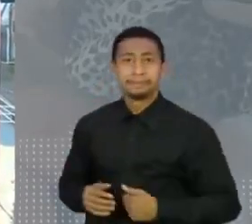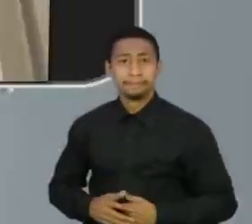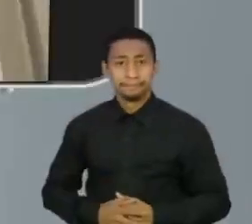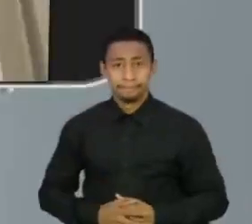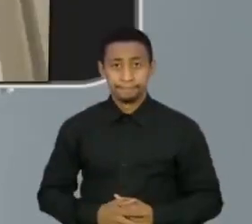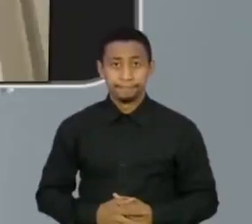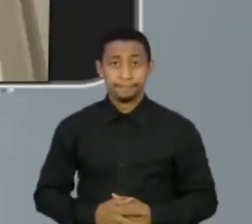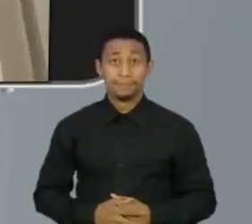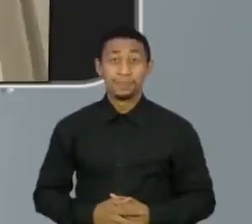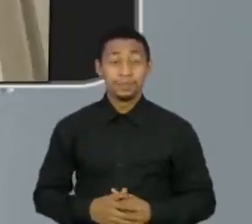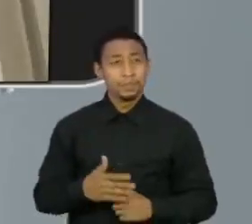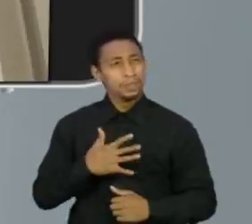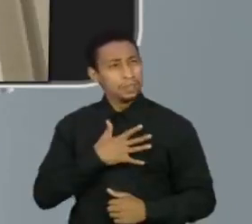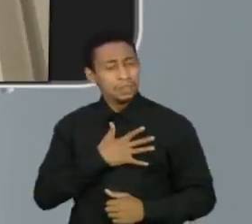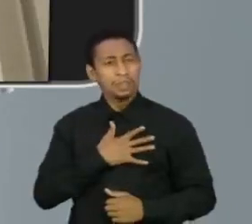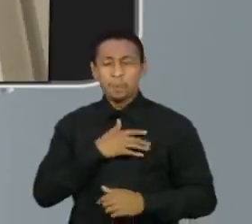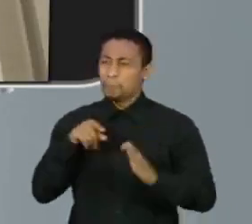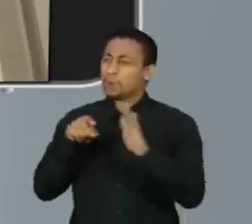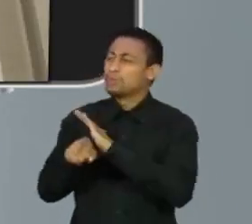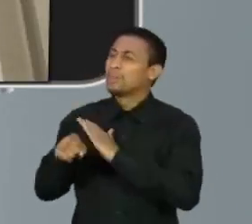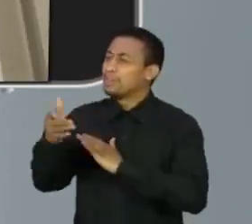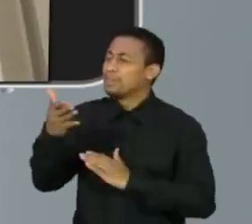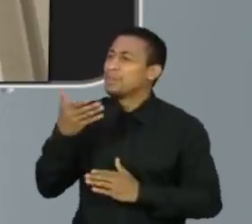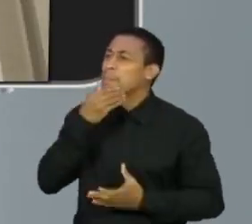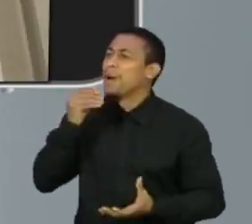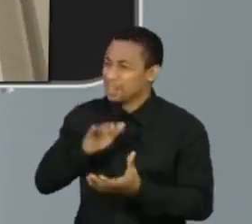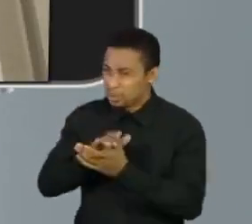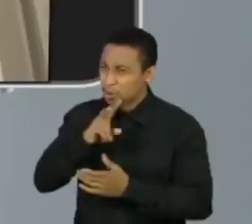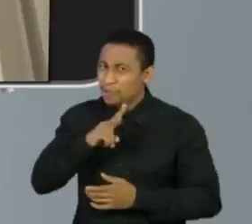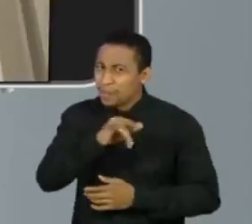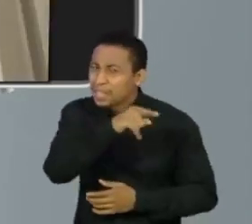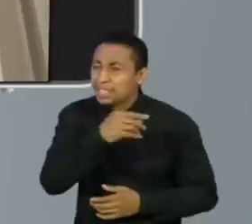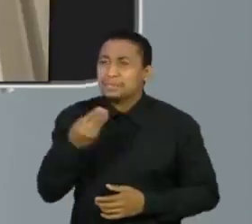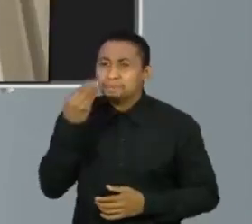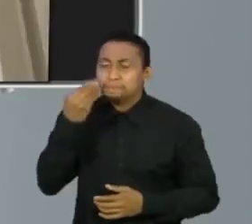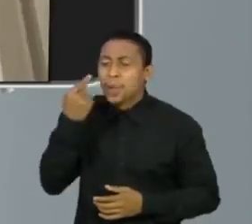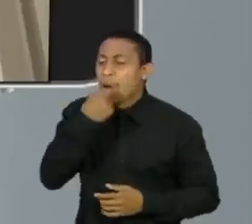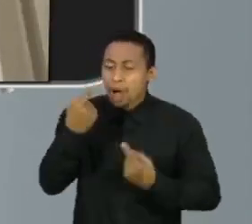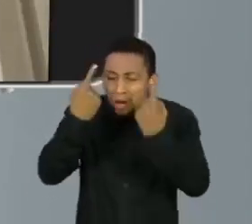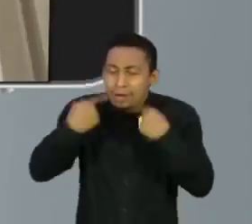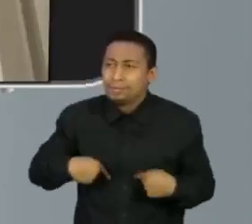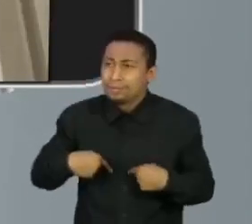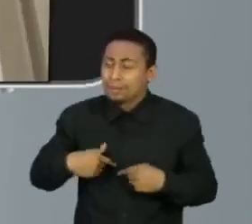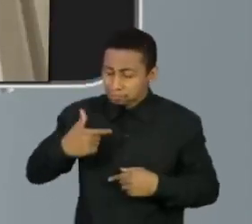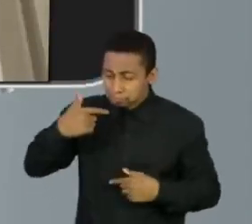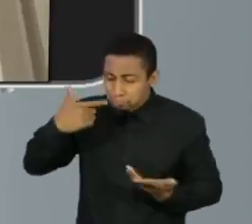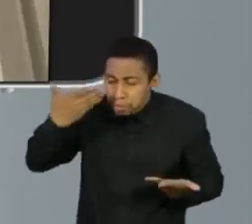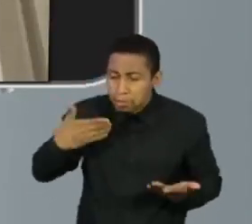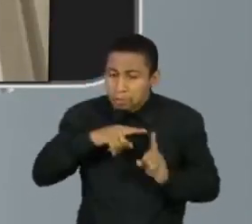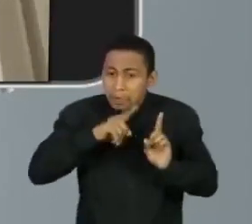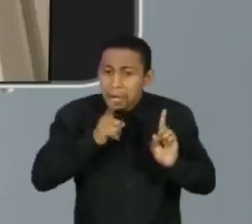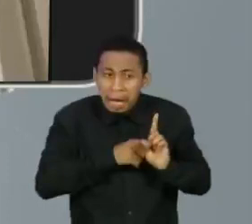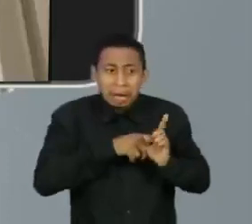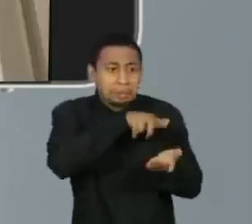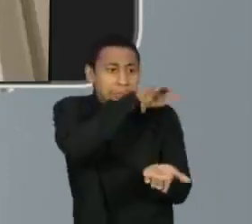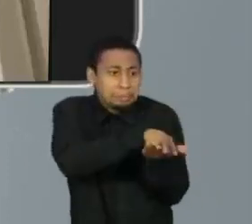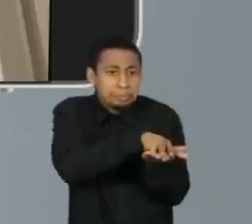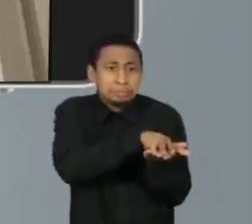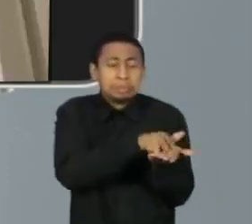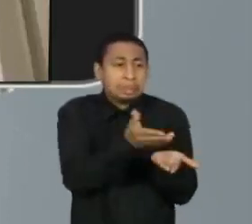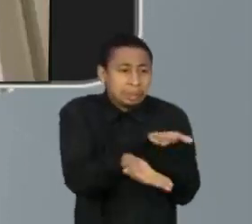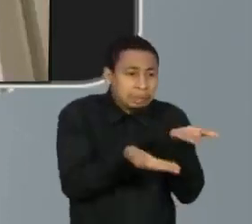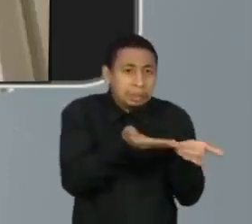-19. Eu até falei para o meu marido, eu falei assim, ah, mas acho que eles vão fazer com a gente o teste, né, porque a gente vai ficar lá no hospital e tal,